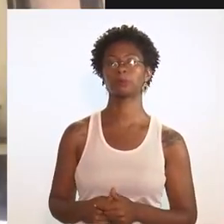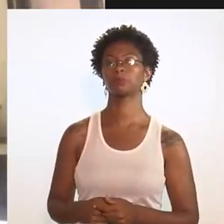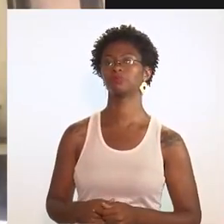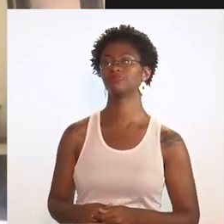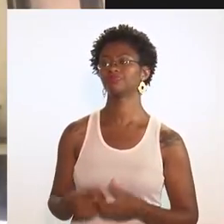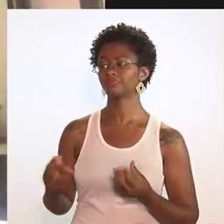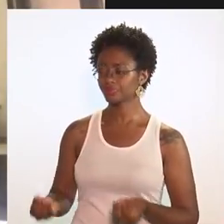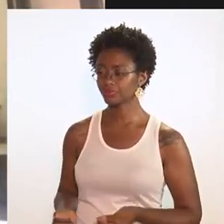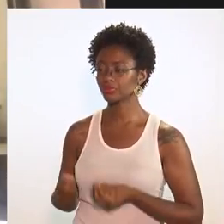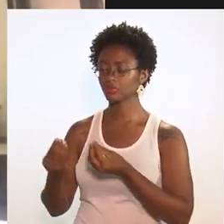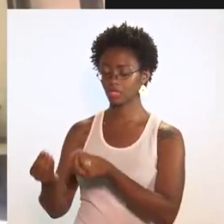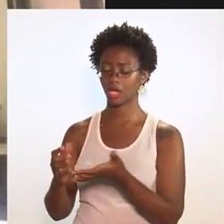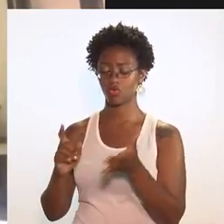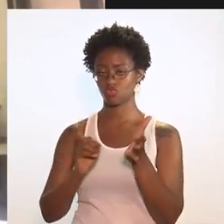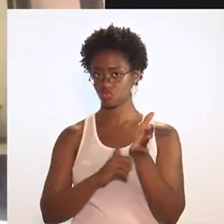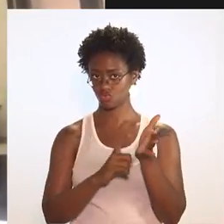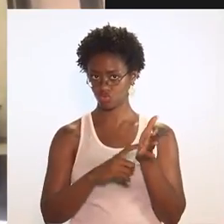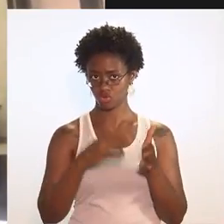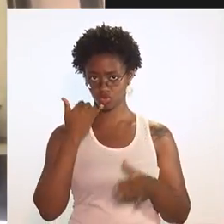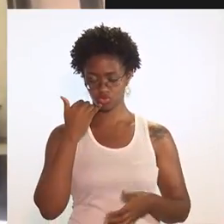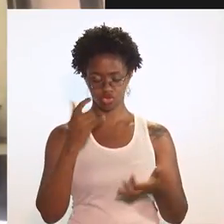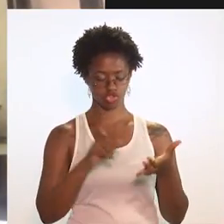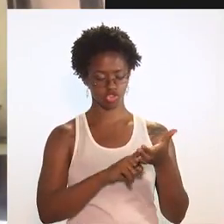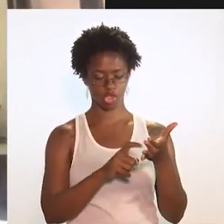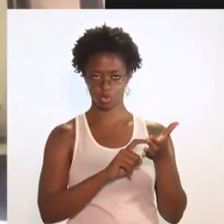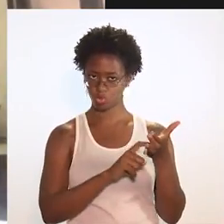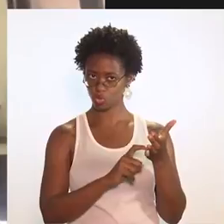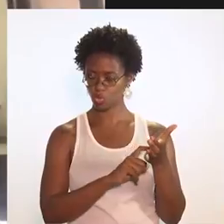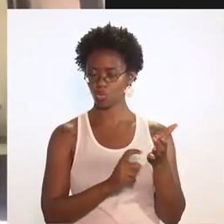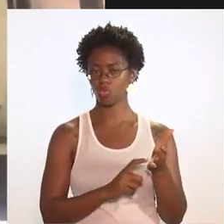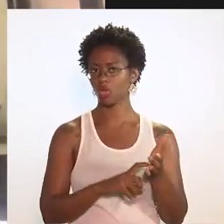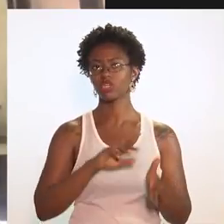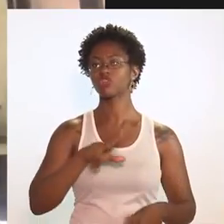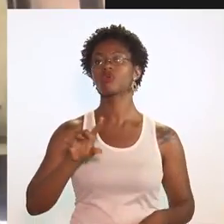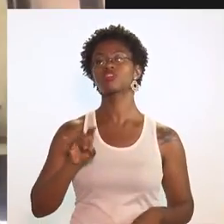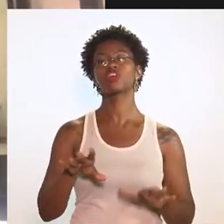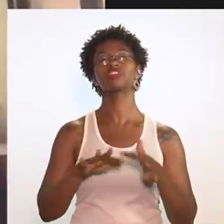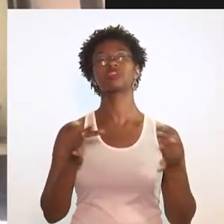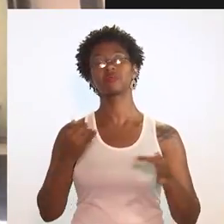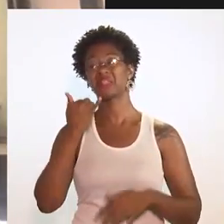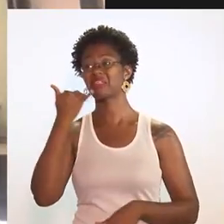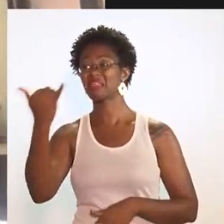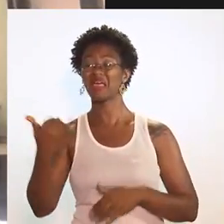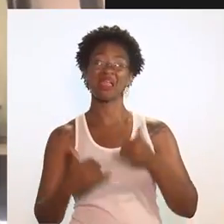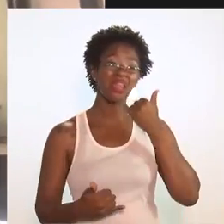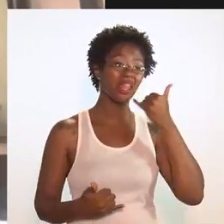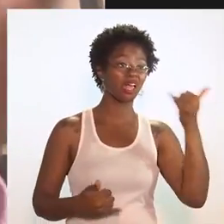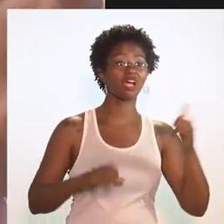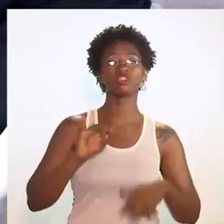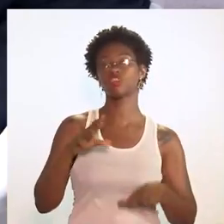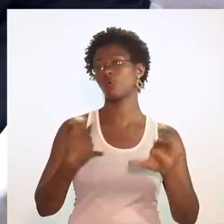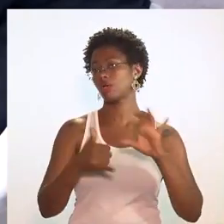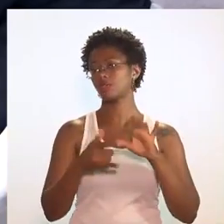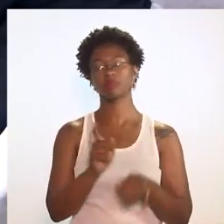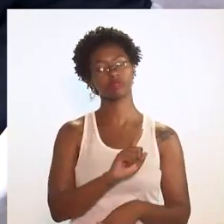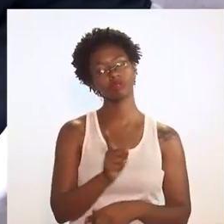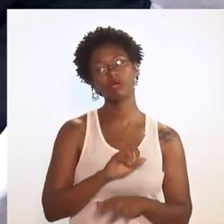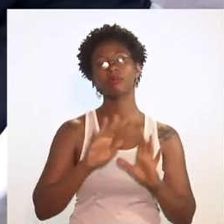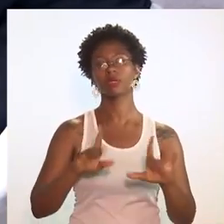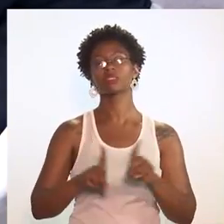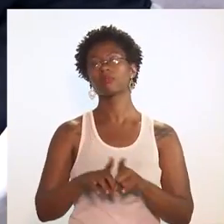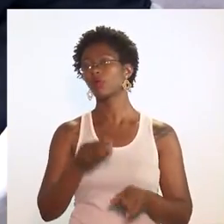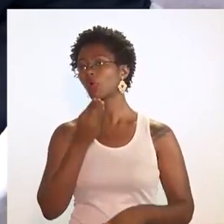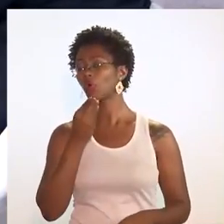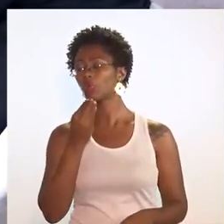Trazer para essas pessoas o celular, além de ser um aparelho que simplesmente passa ligações e acesse aqui outro ali no